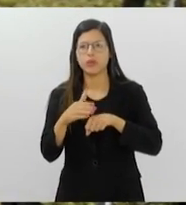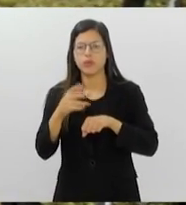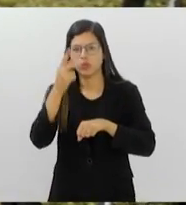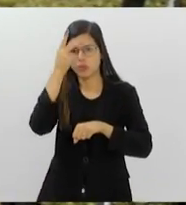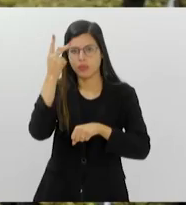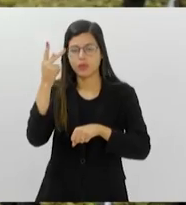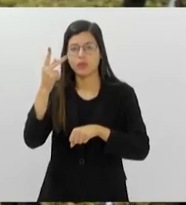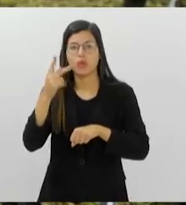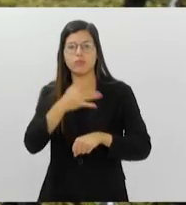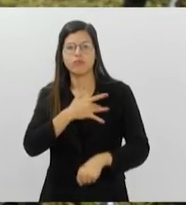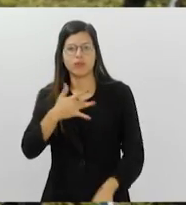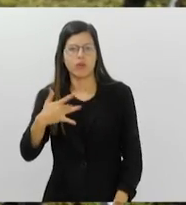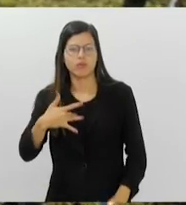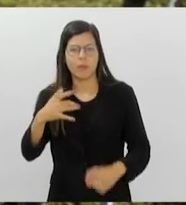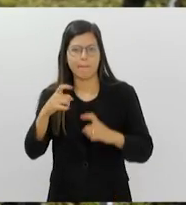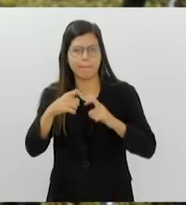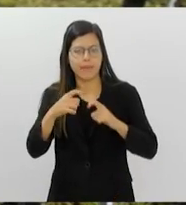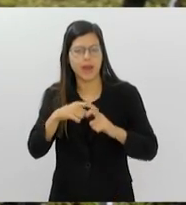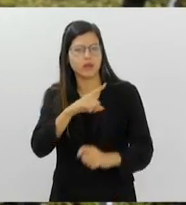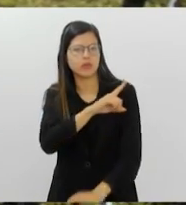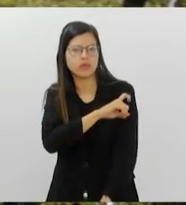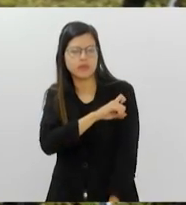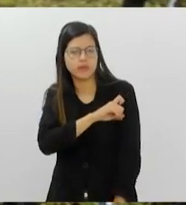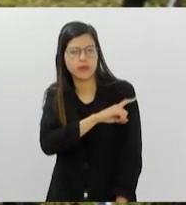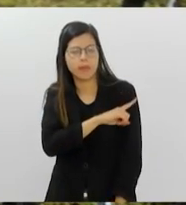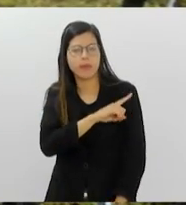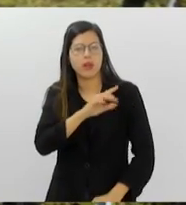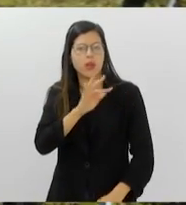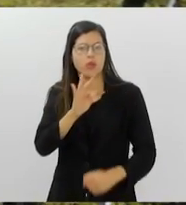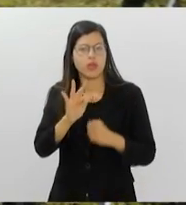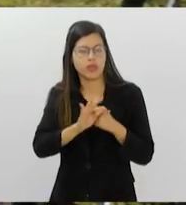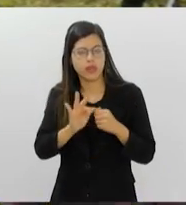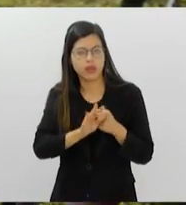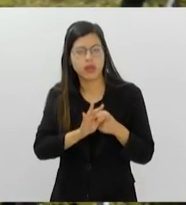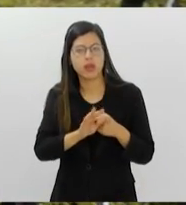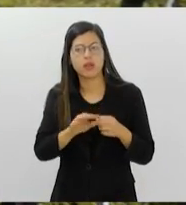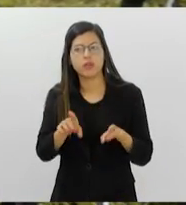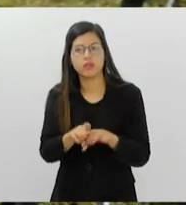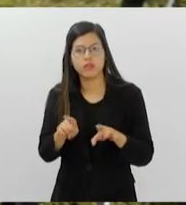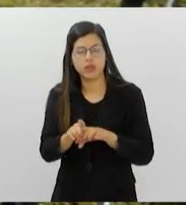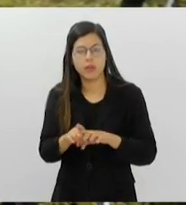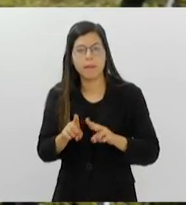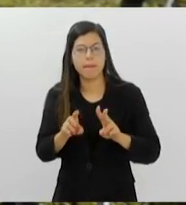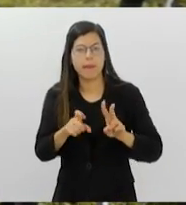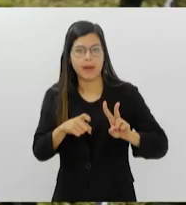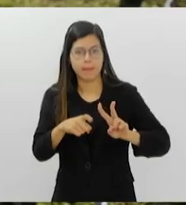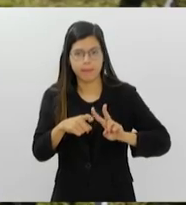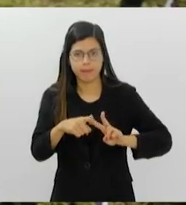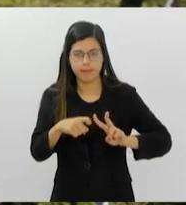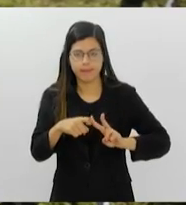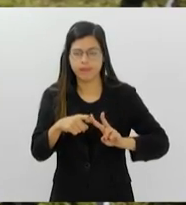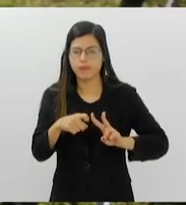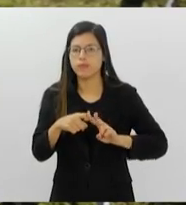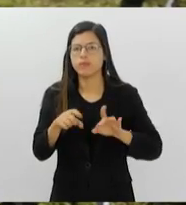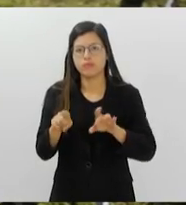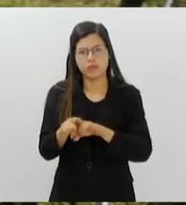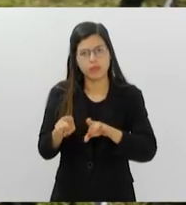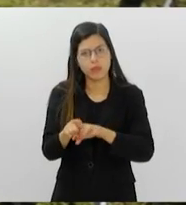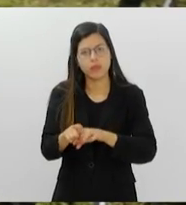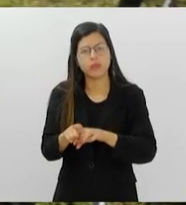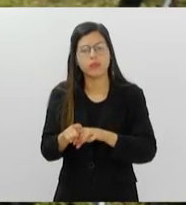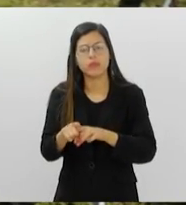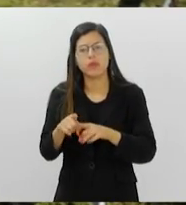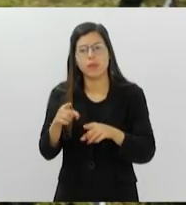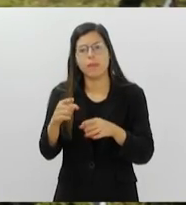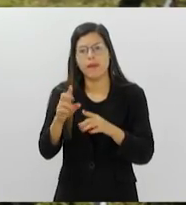enfermeiros, técnicos, também médicos veterinários, porque nosso diferencial também vai atingir a parte de pets e de grandes